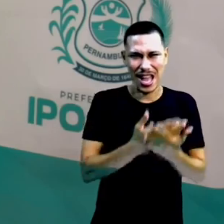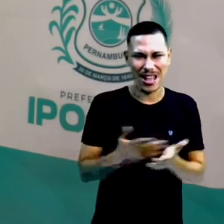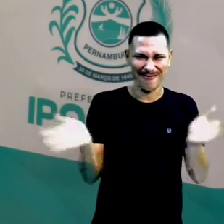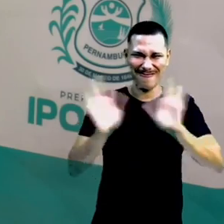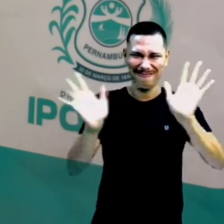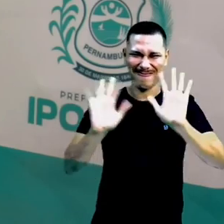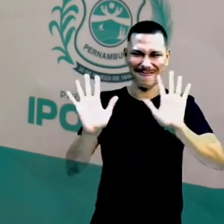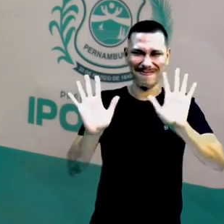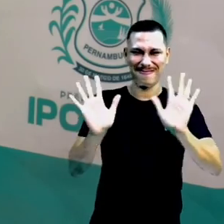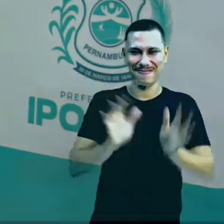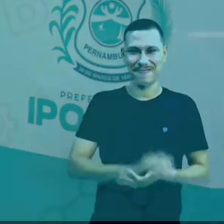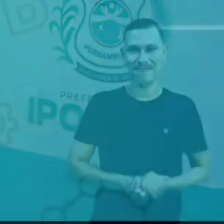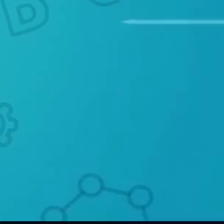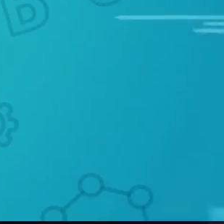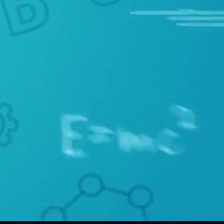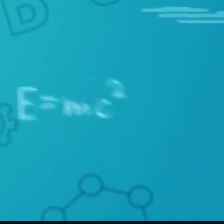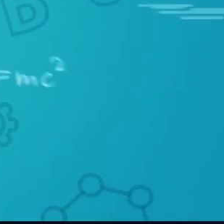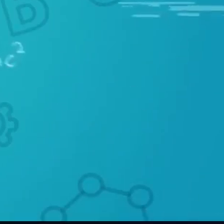aula.